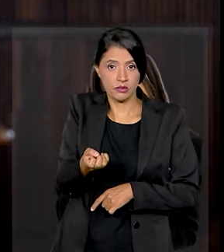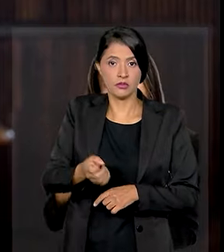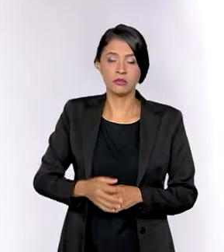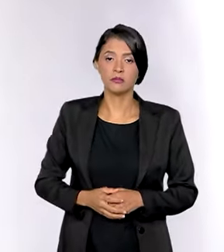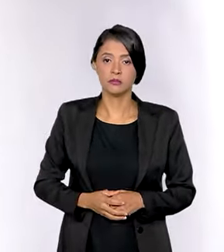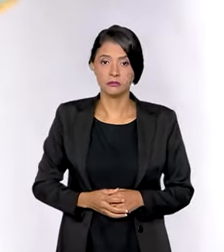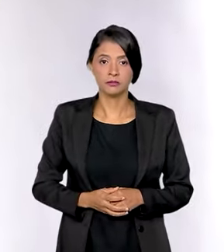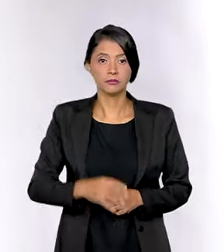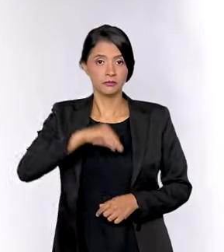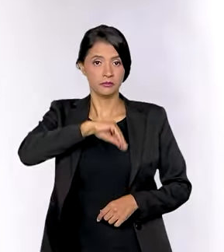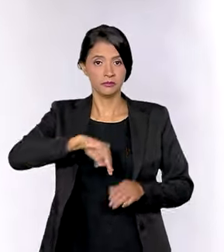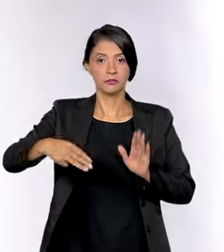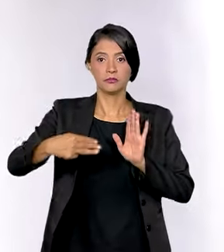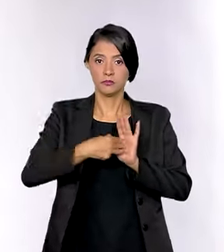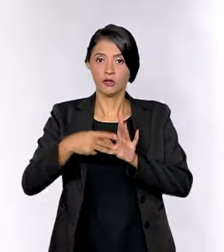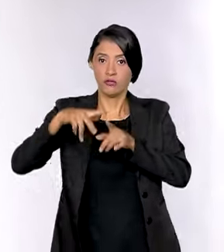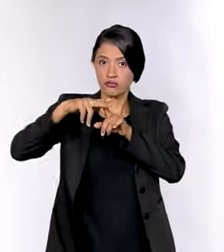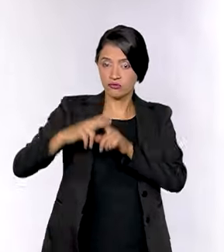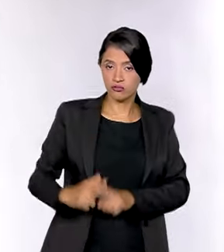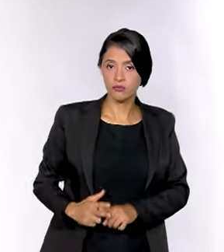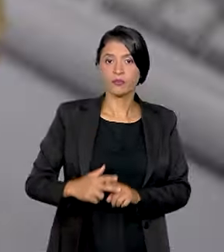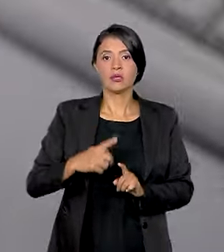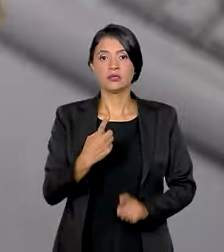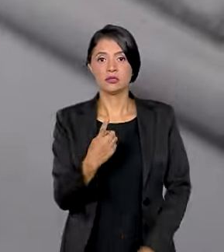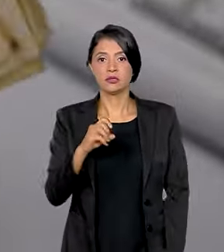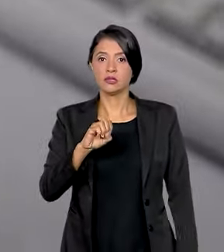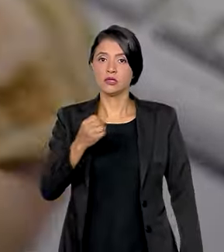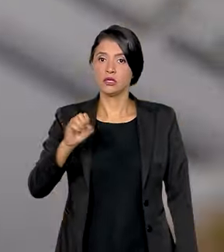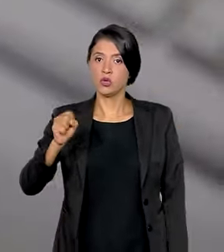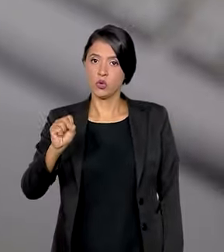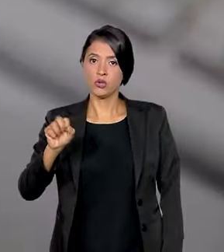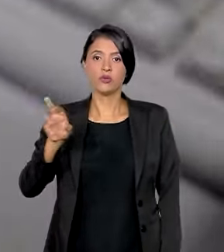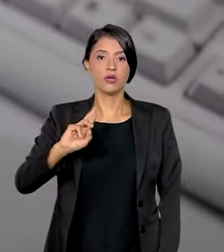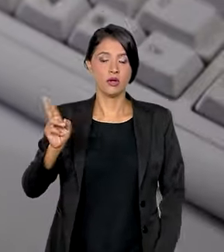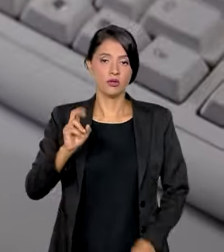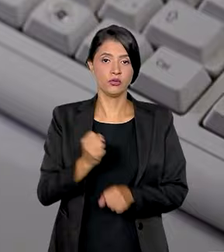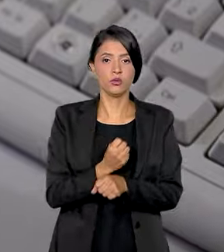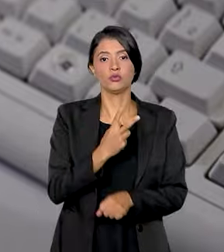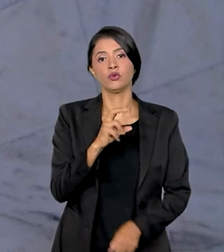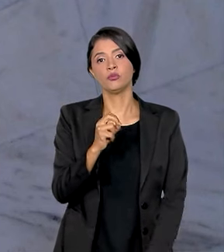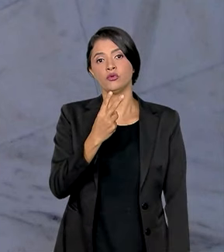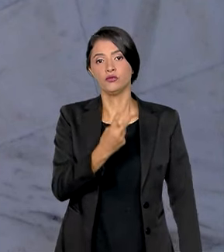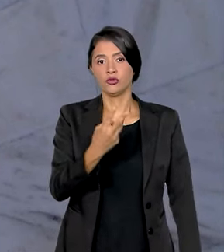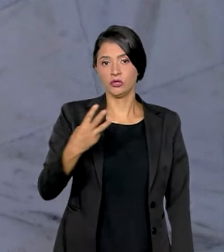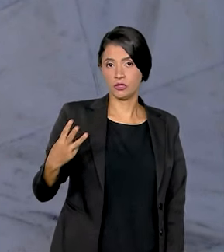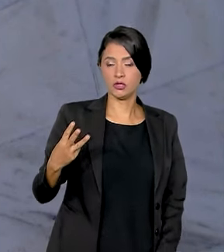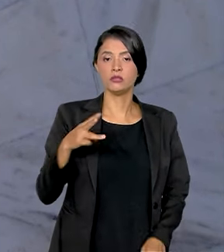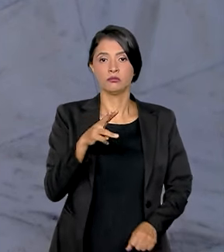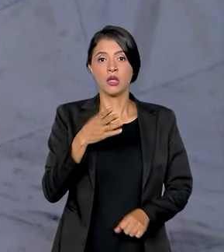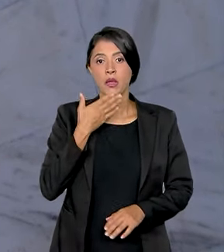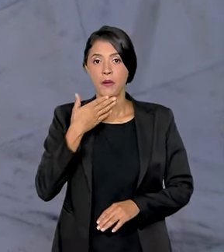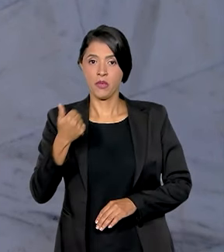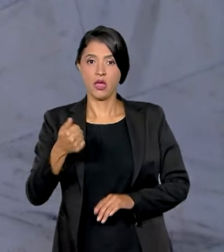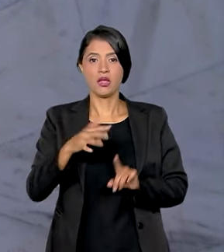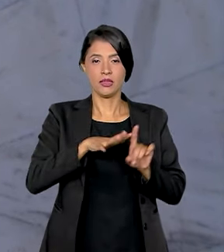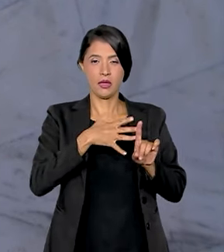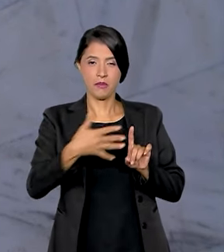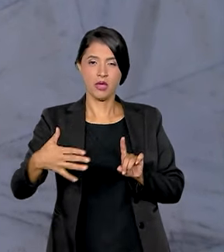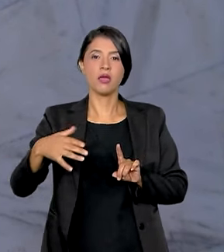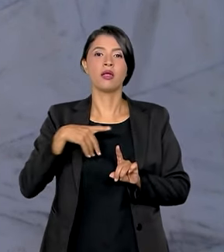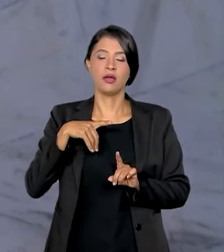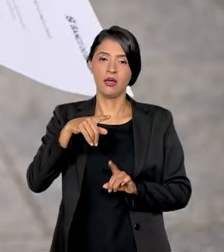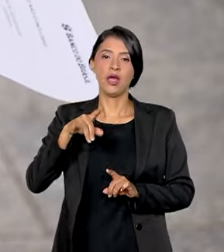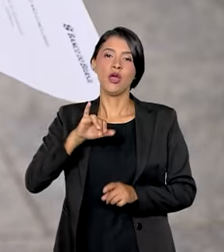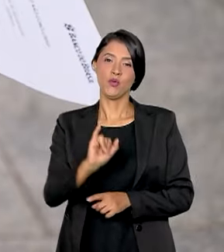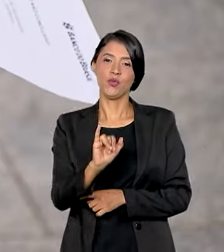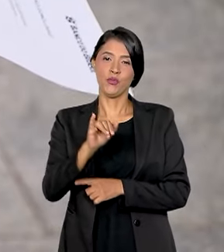pensionistas. O salário mínimo foi reajustado em R 108,00 em 2023. Com a atualização da tabela